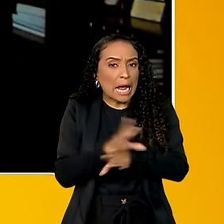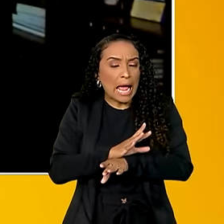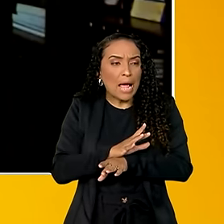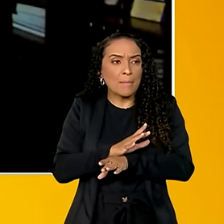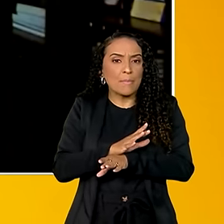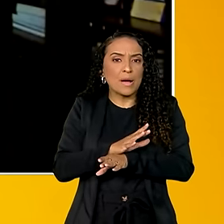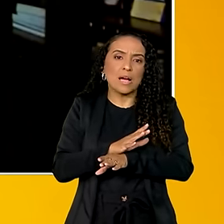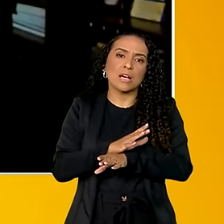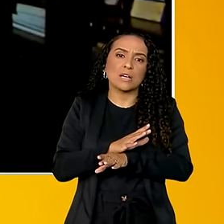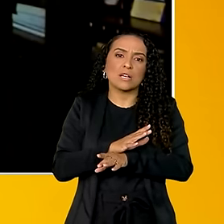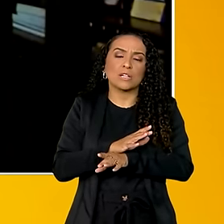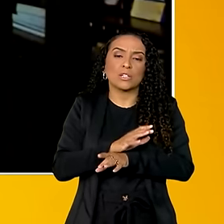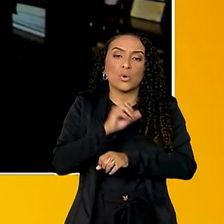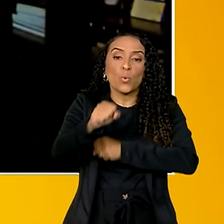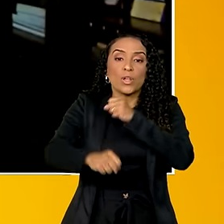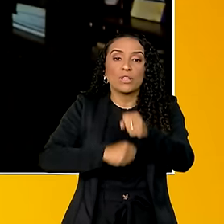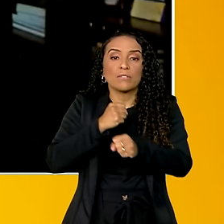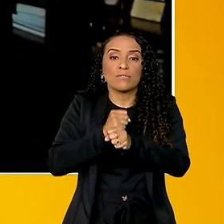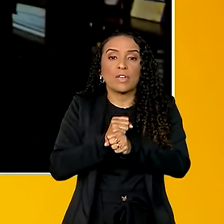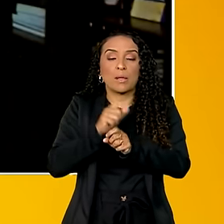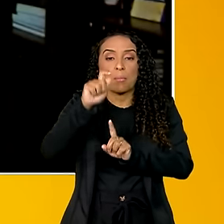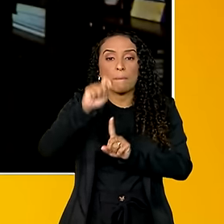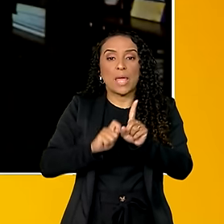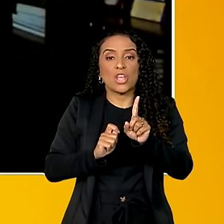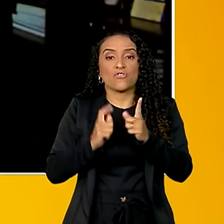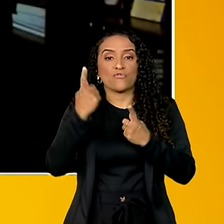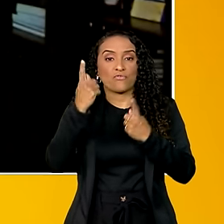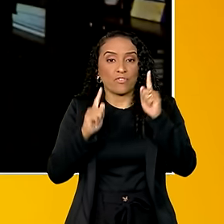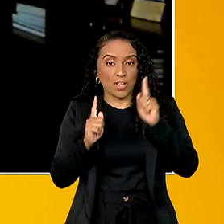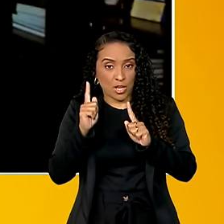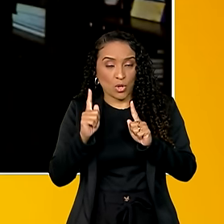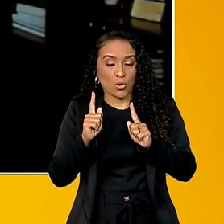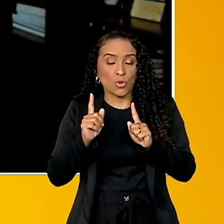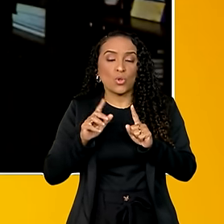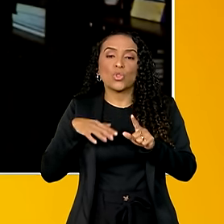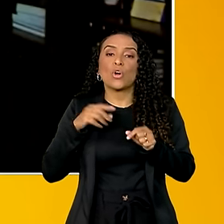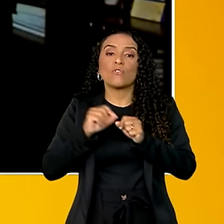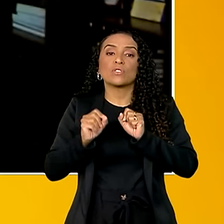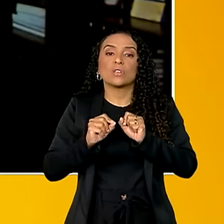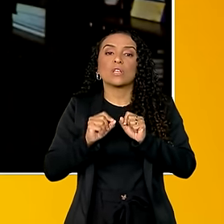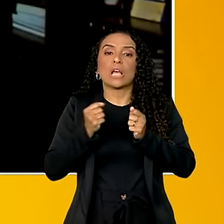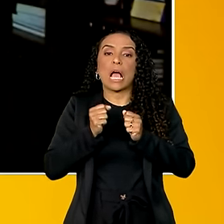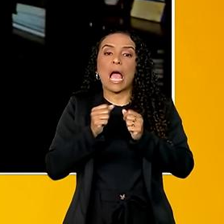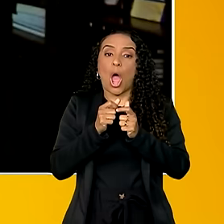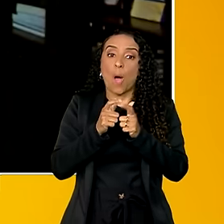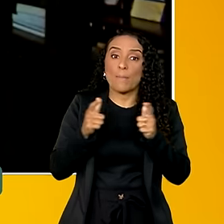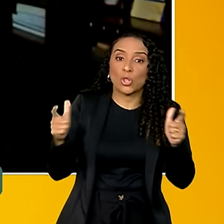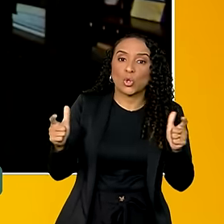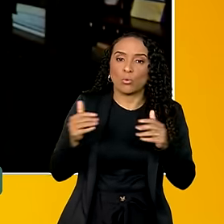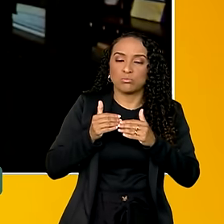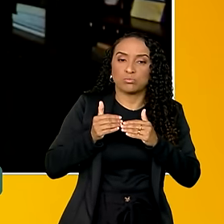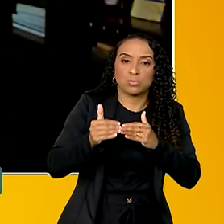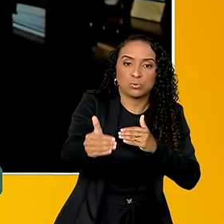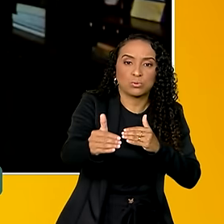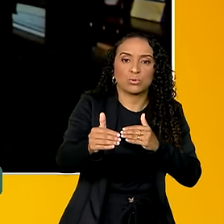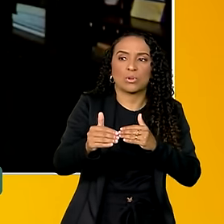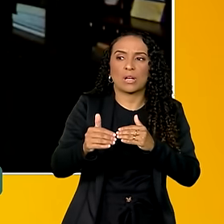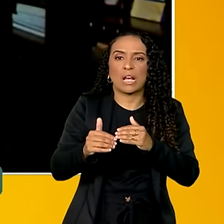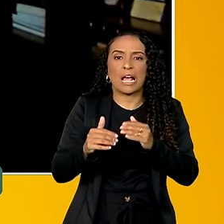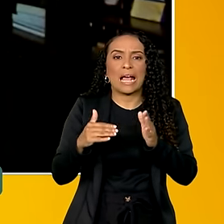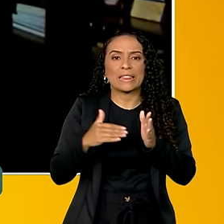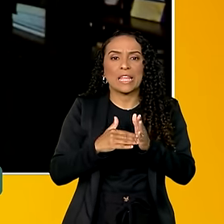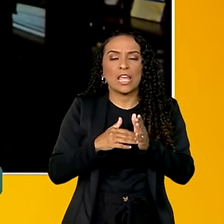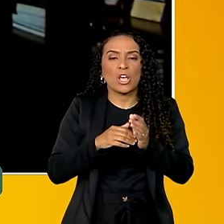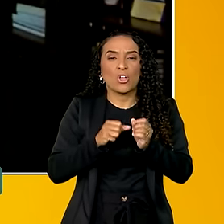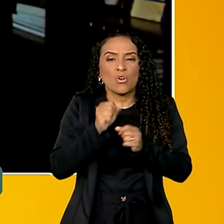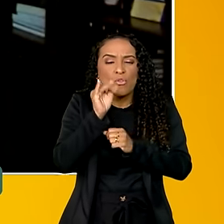em fevereiro do próximo ano. O que nós fizemos foi estender a vigência dessas bolsas até o